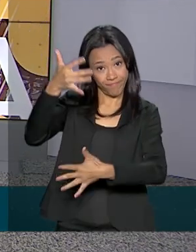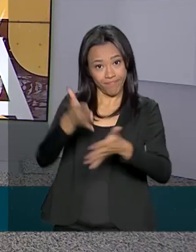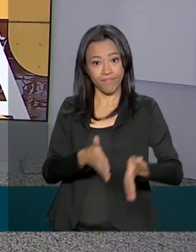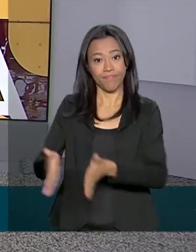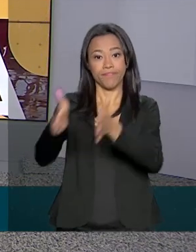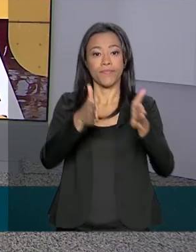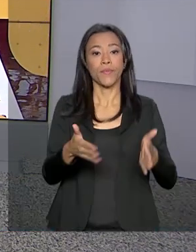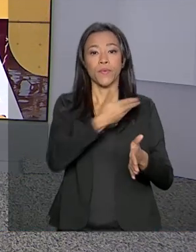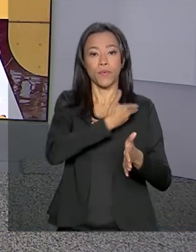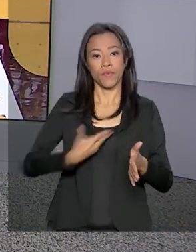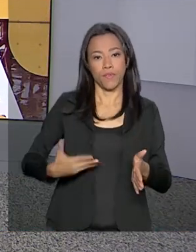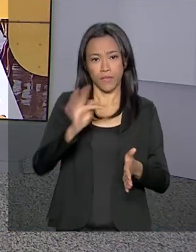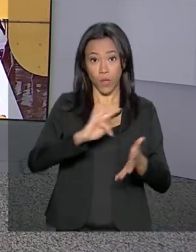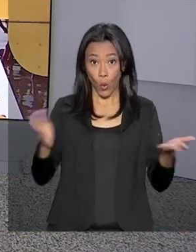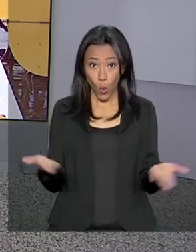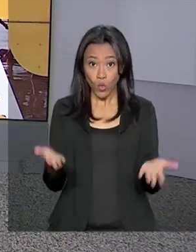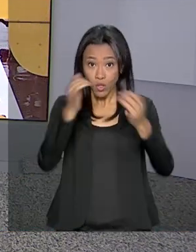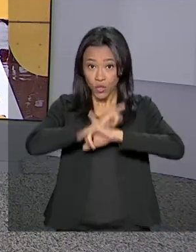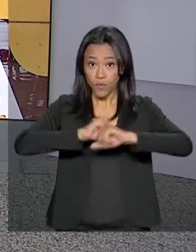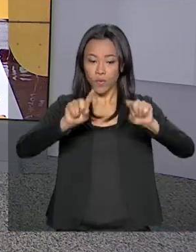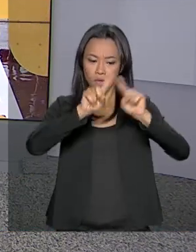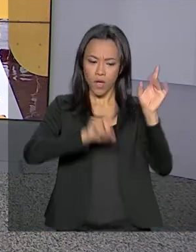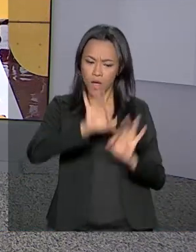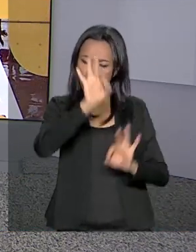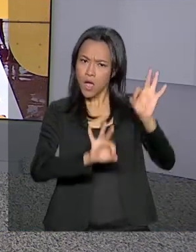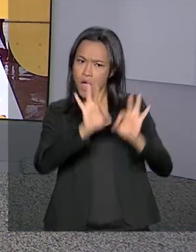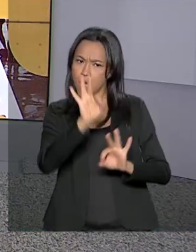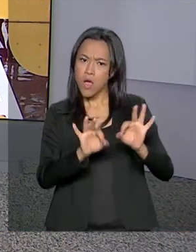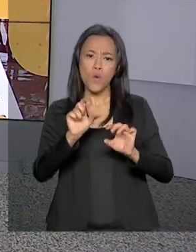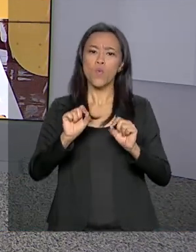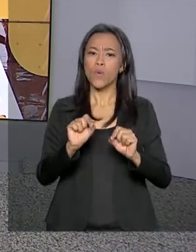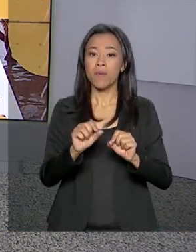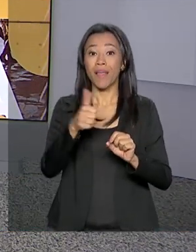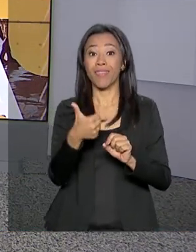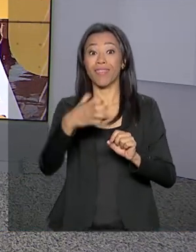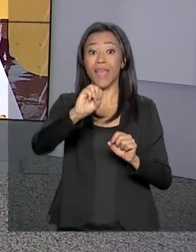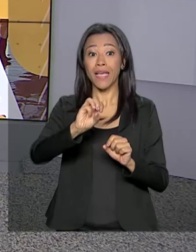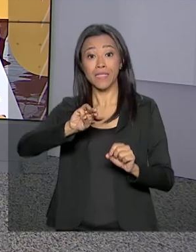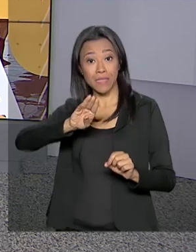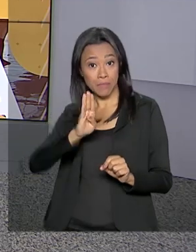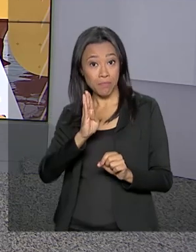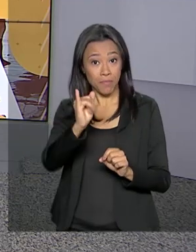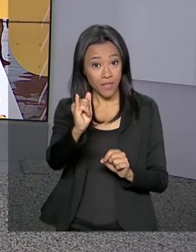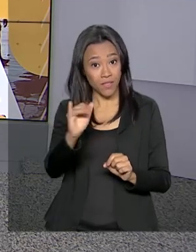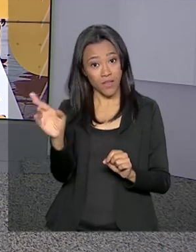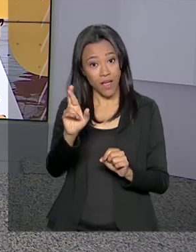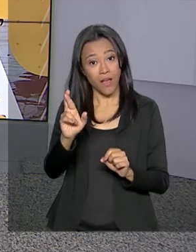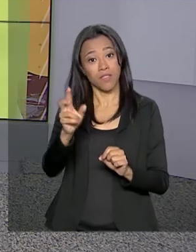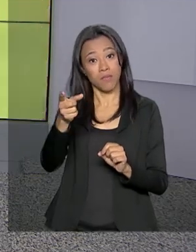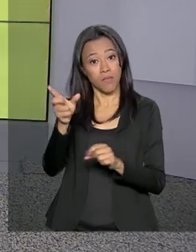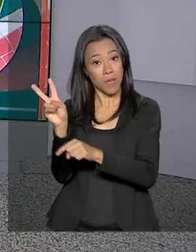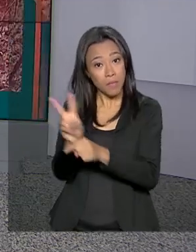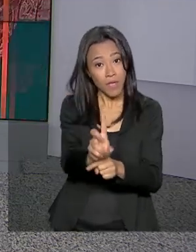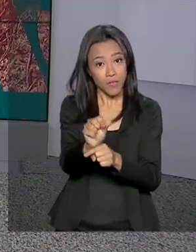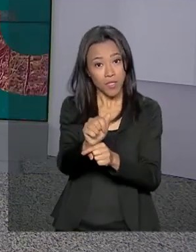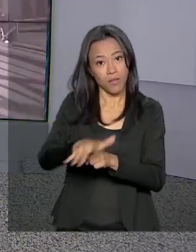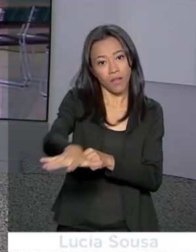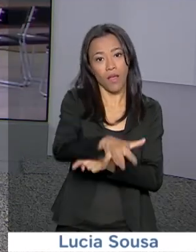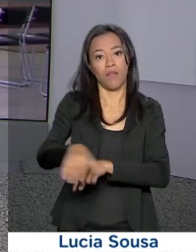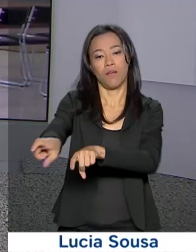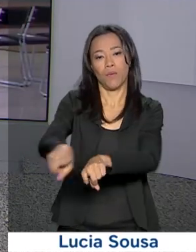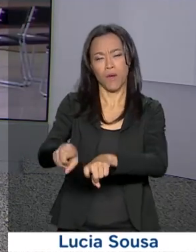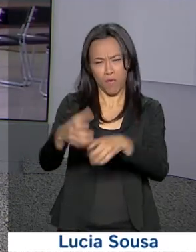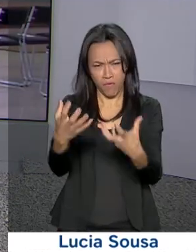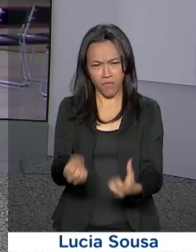O governo federal lança hoje o Plano Safra com 10 bilhões de reais para o crédito rural. Vamos então até o Palácio do Planalto conversar com a